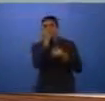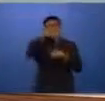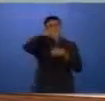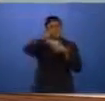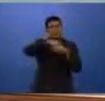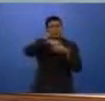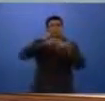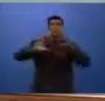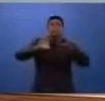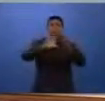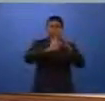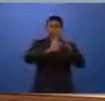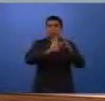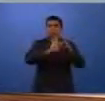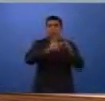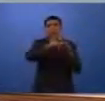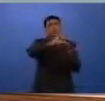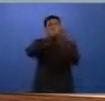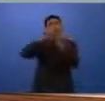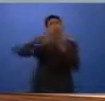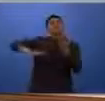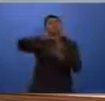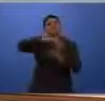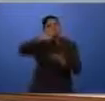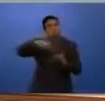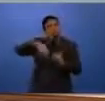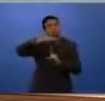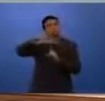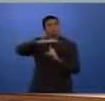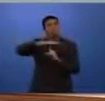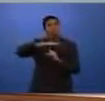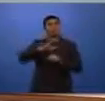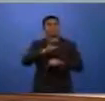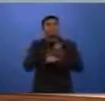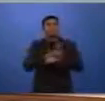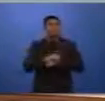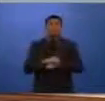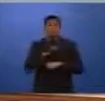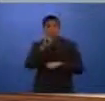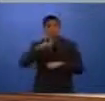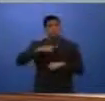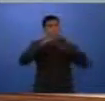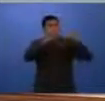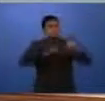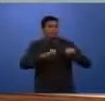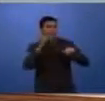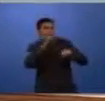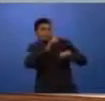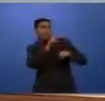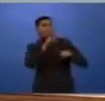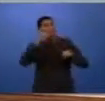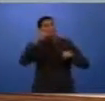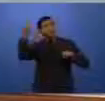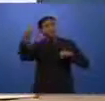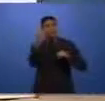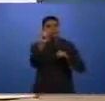Narco Denúncia é integrada com todos os órgãos de segurança pública do Estado. Ao efetuar uma denúncia para 181, o cidadão,